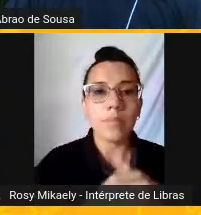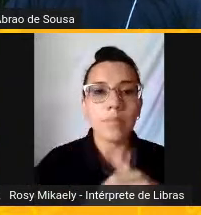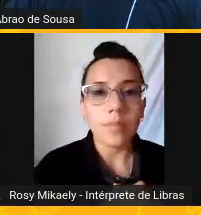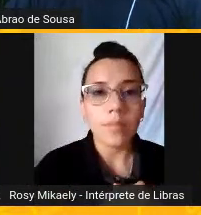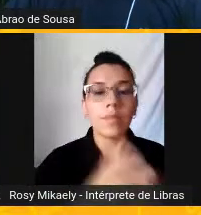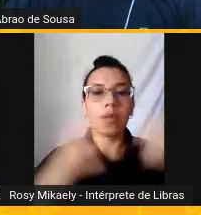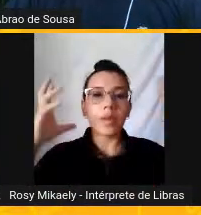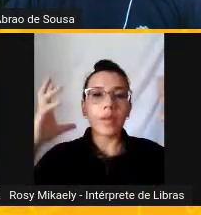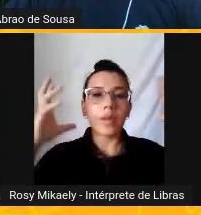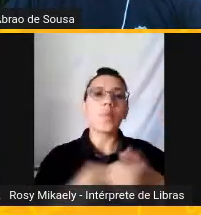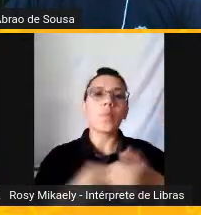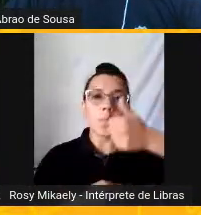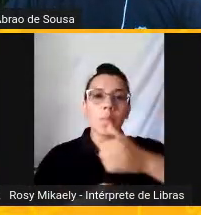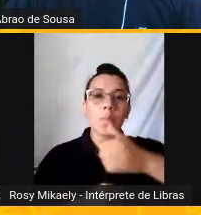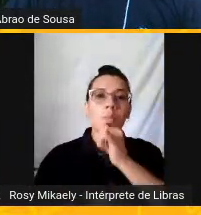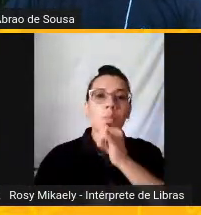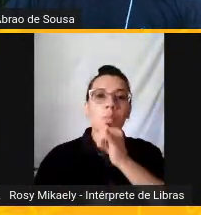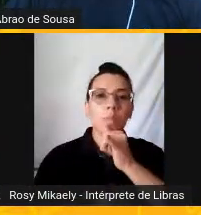poéticos.